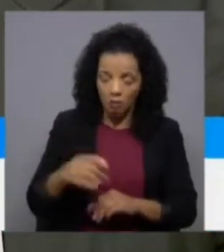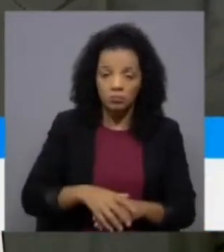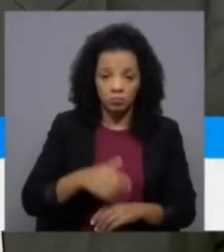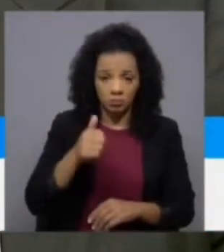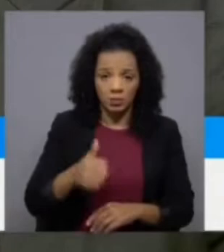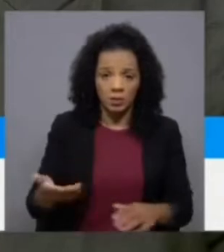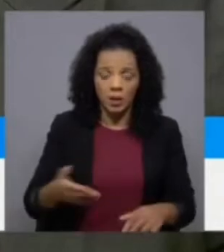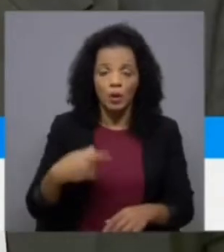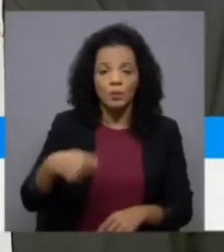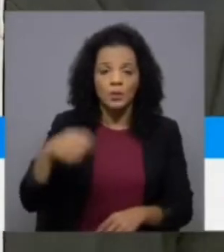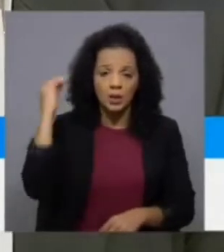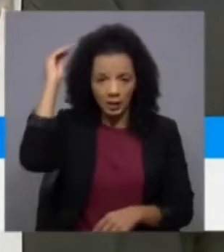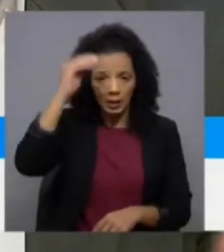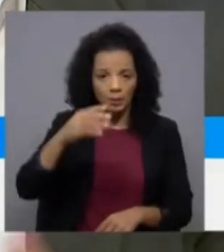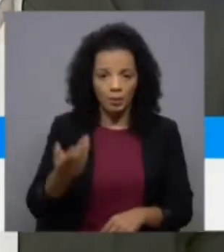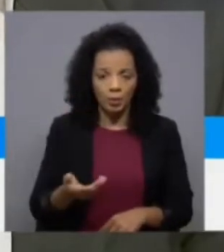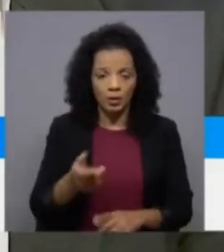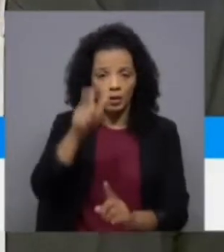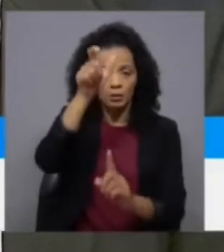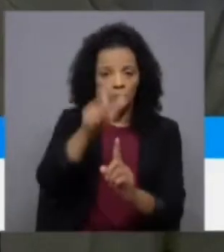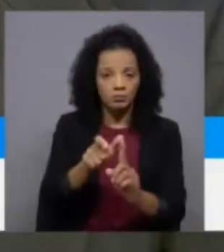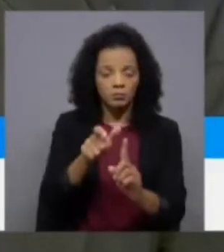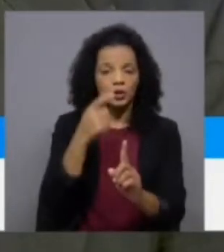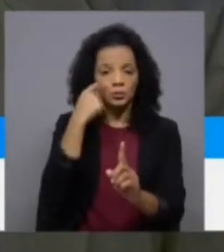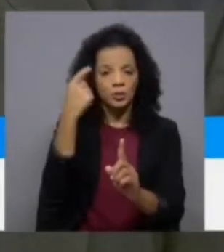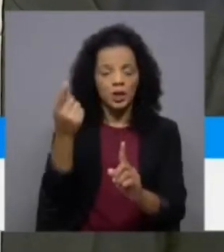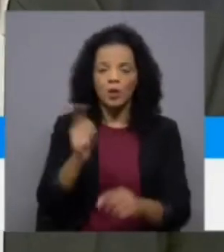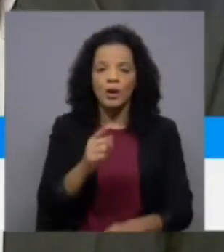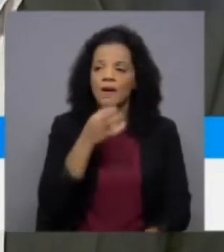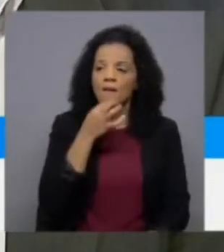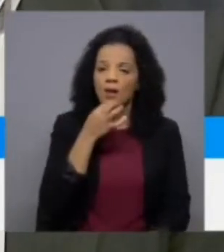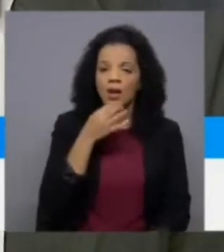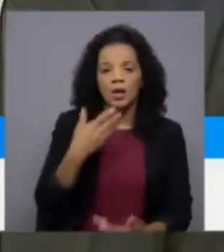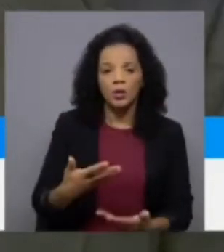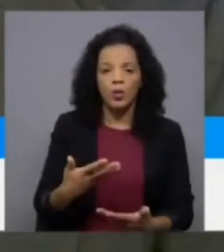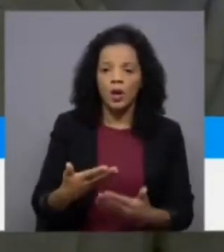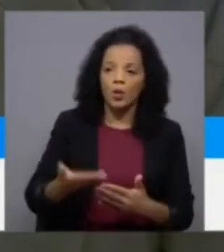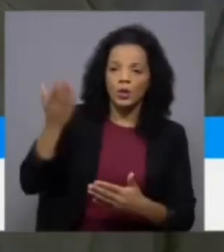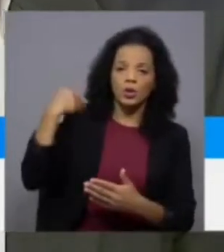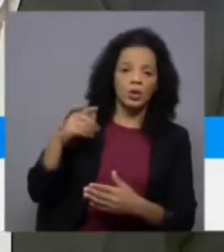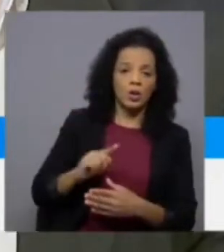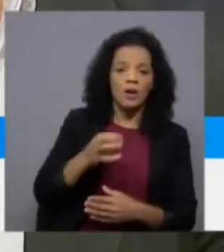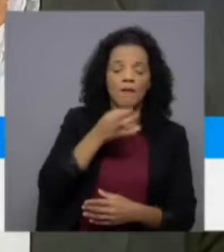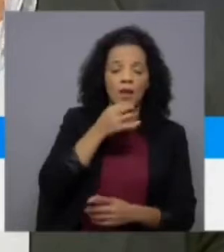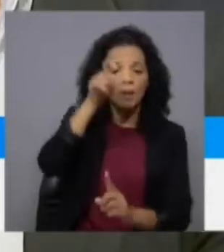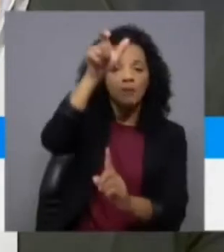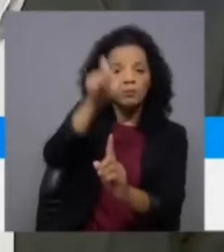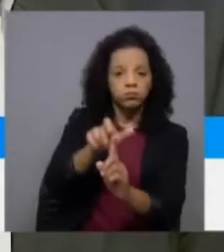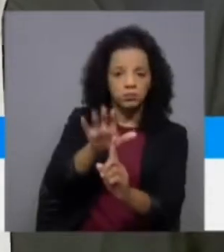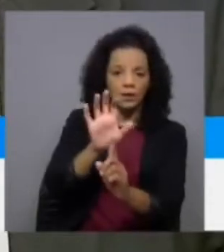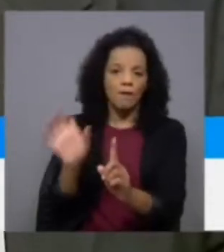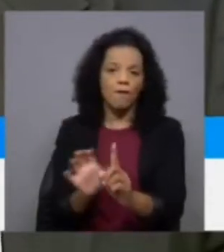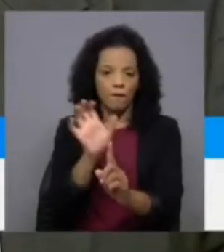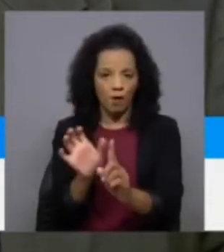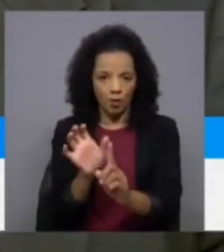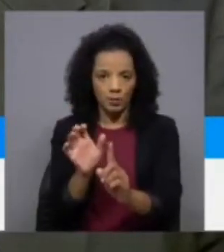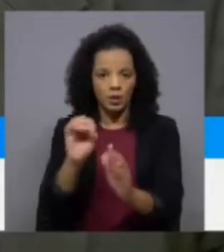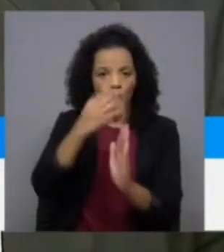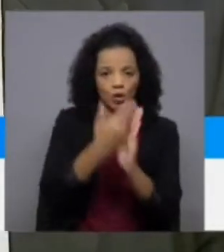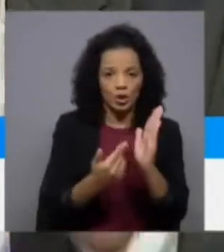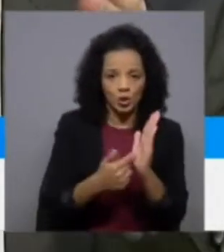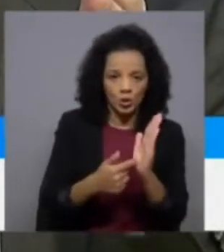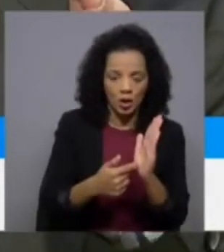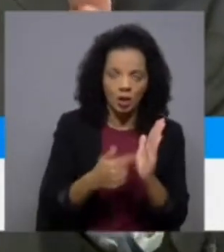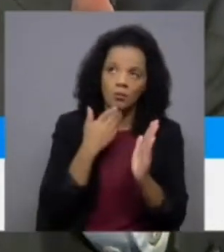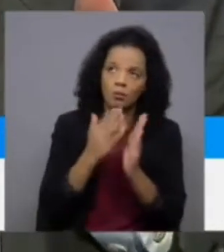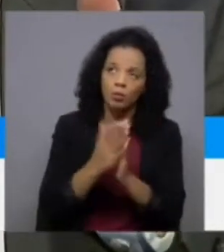e o Presidente da República é uma figura especial não estamos a falar do atual nem do anterior estamos a falar da figura do Presidente da República é a figura constitucional por amor